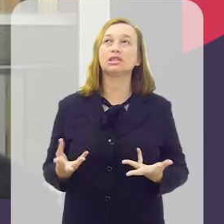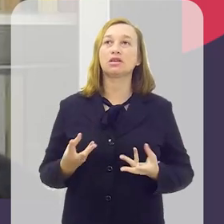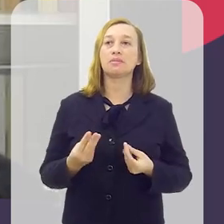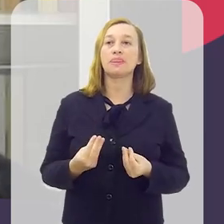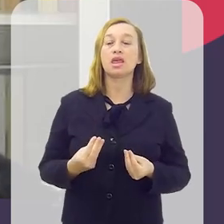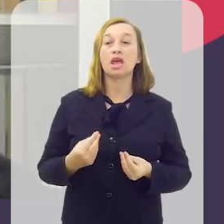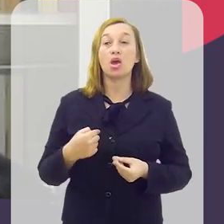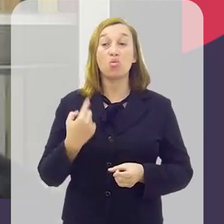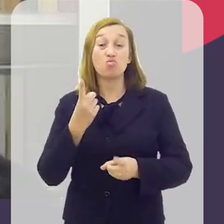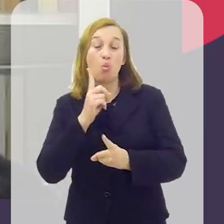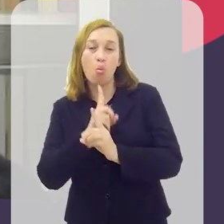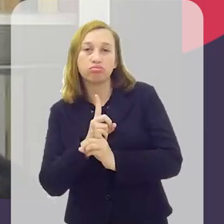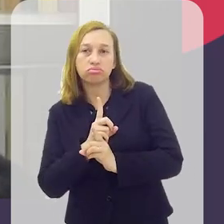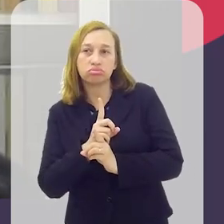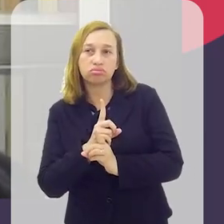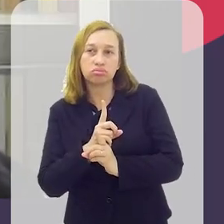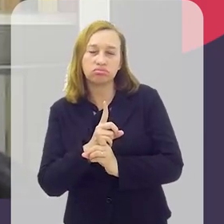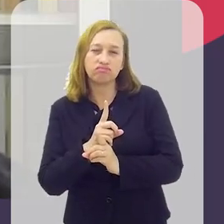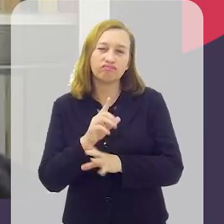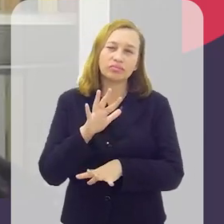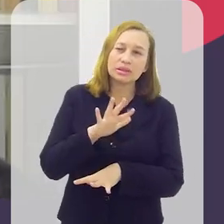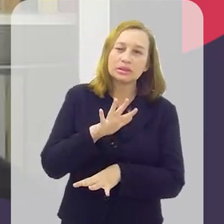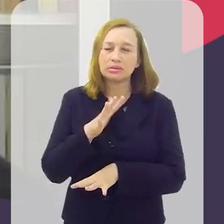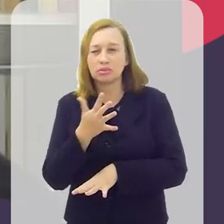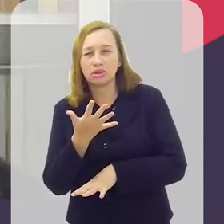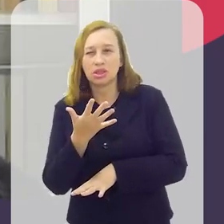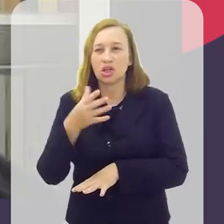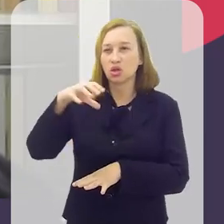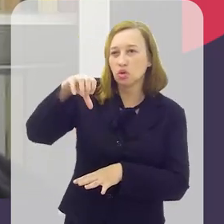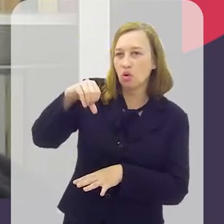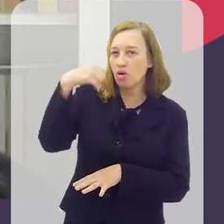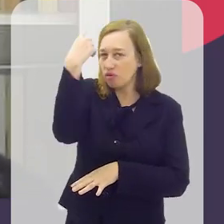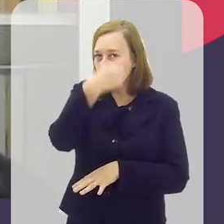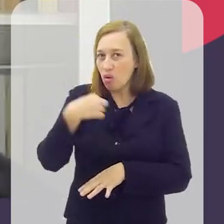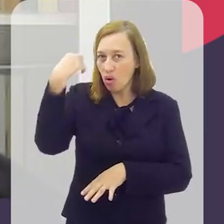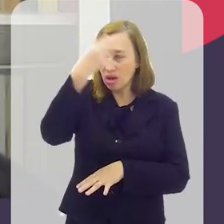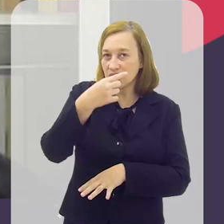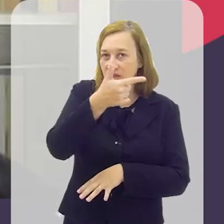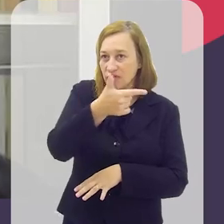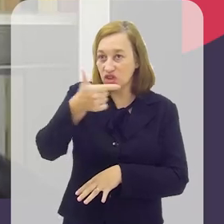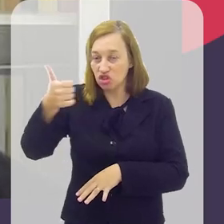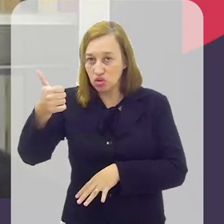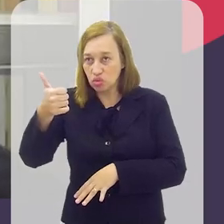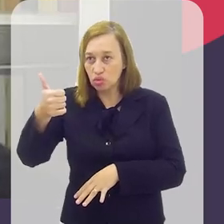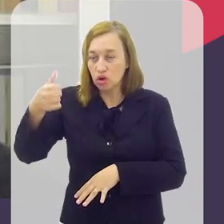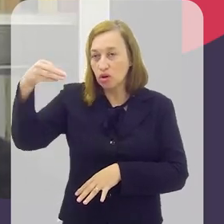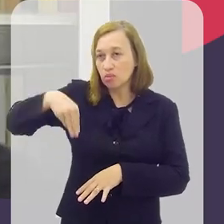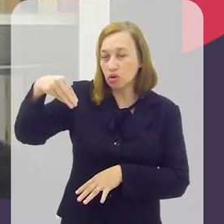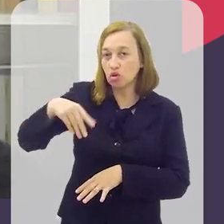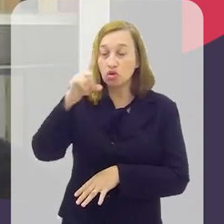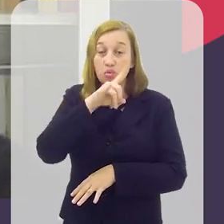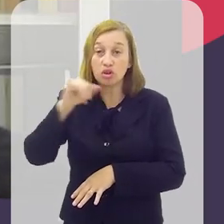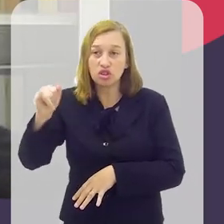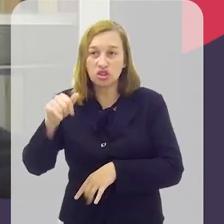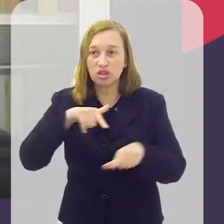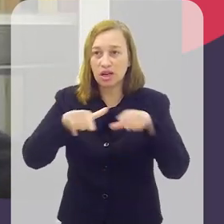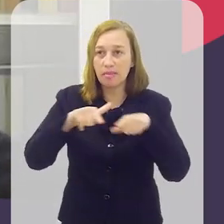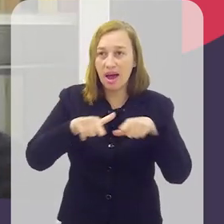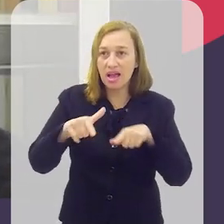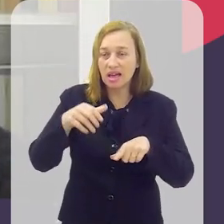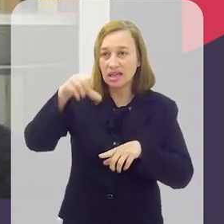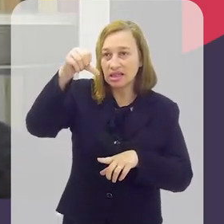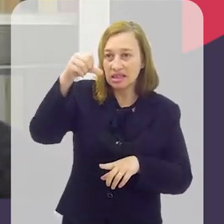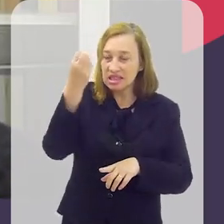eu encontrei uma média de 9 horas e 21 minutos por dia de trabalho, seis